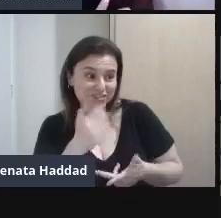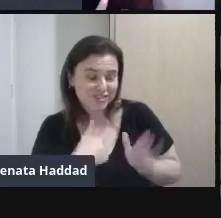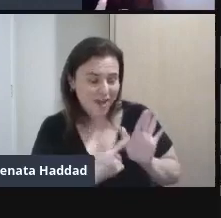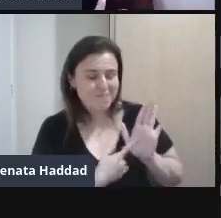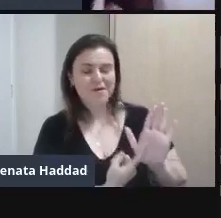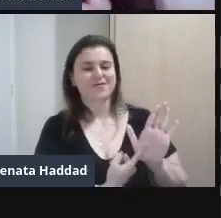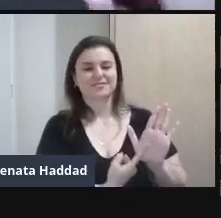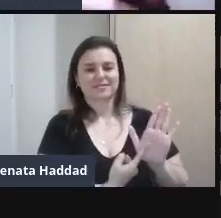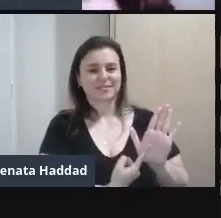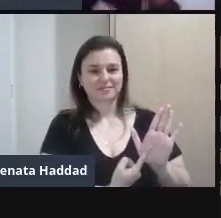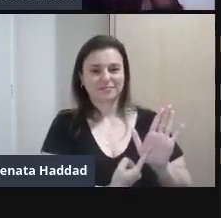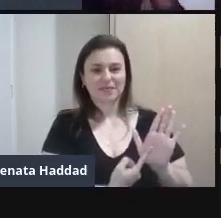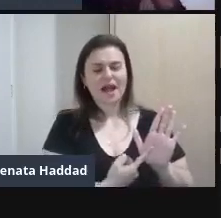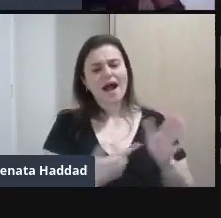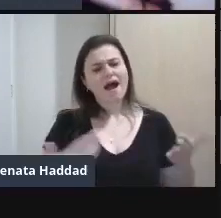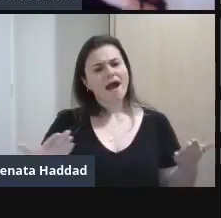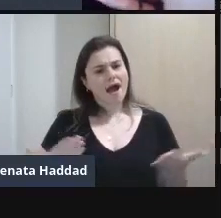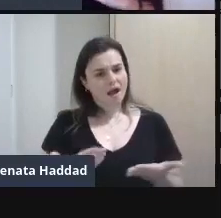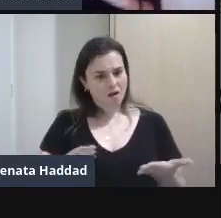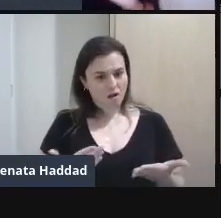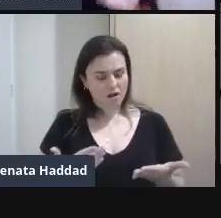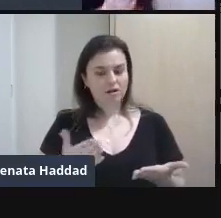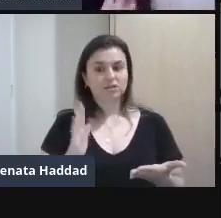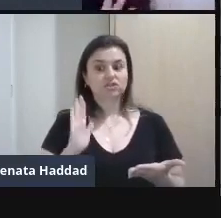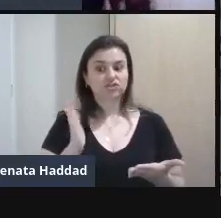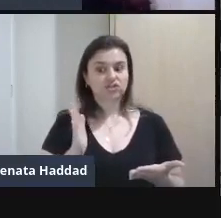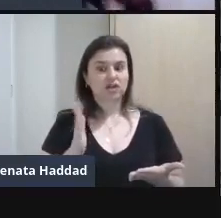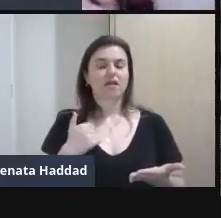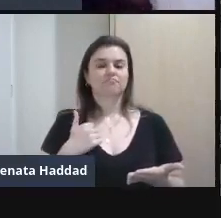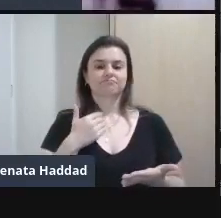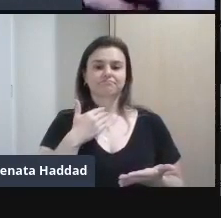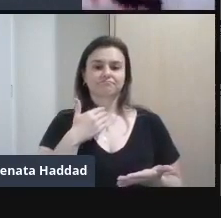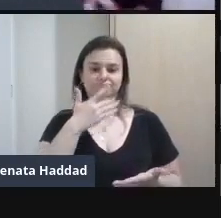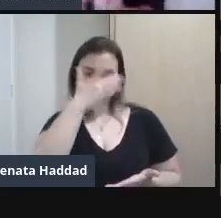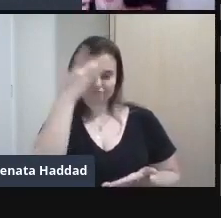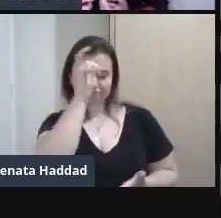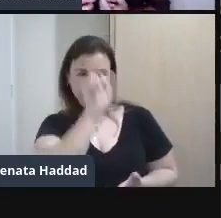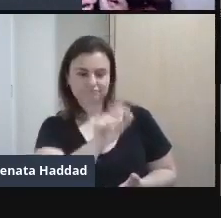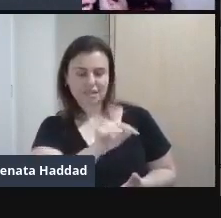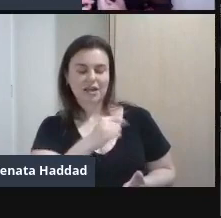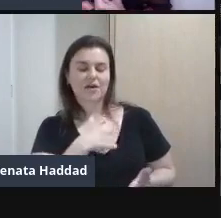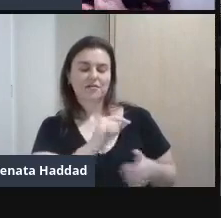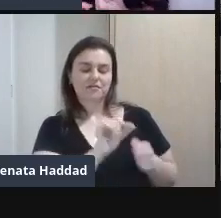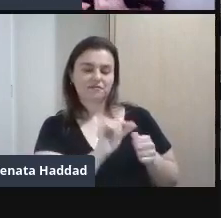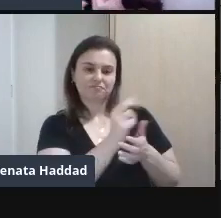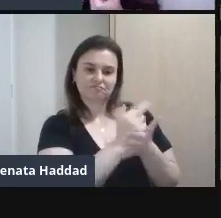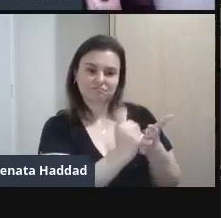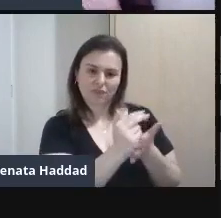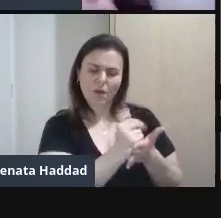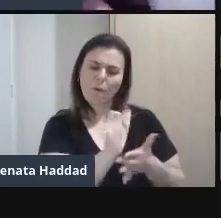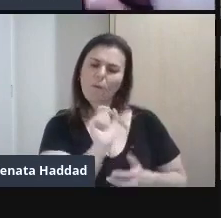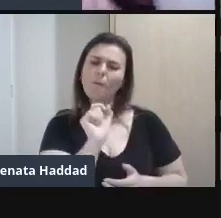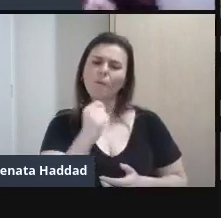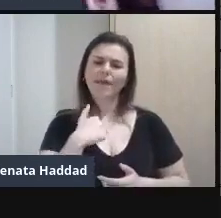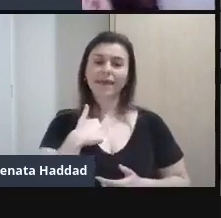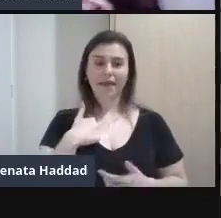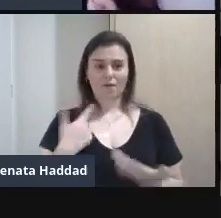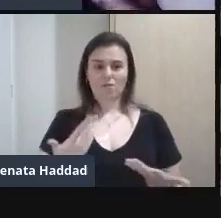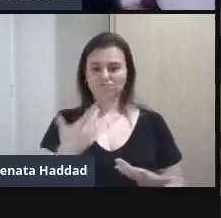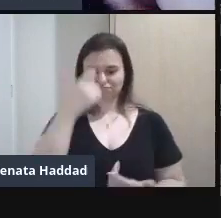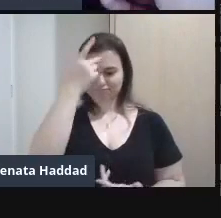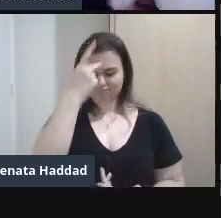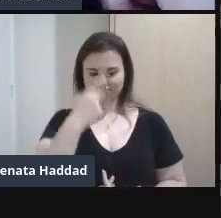O que ele quis dizer Agora a partir do que ele disse Que é a obra O que a gente interpreta Quais são